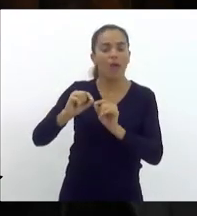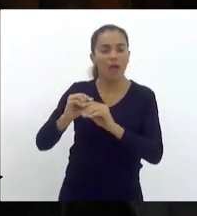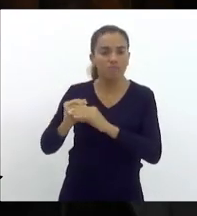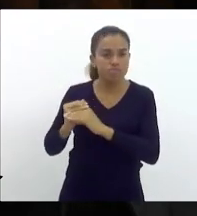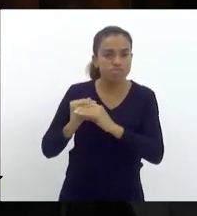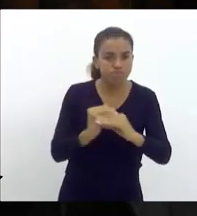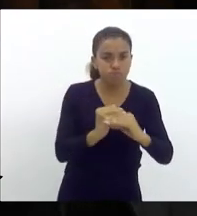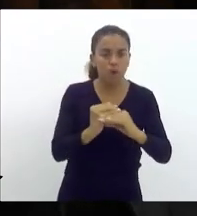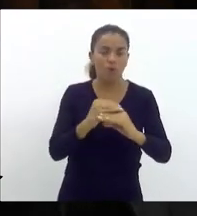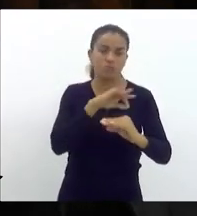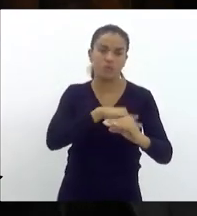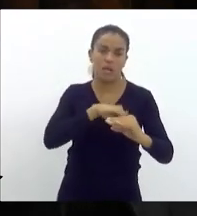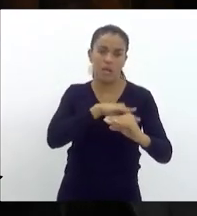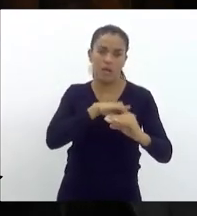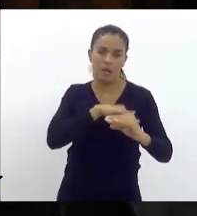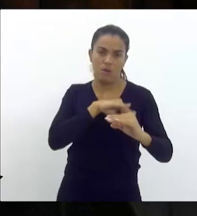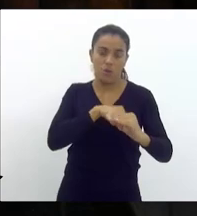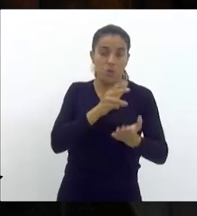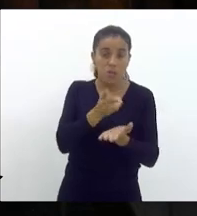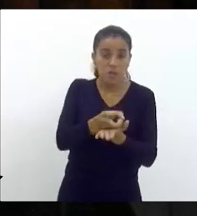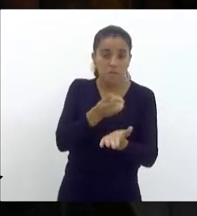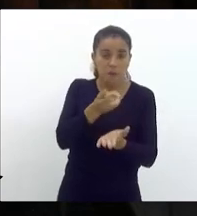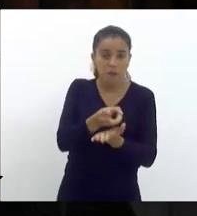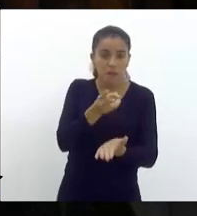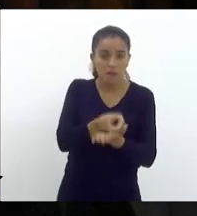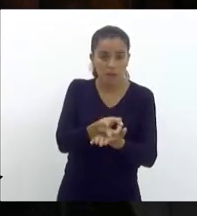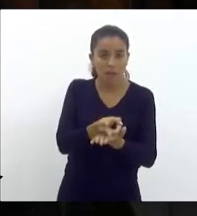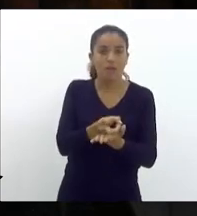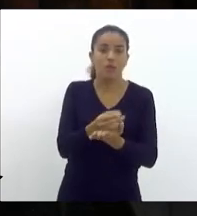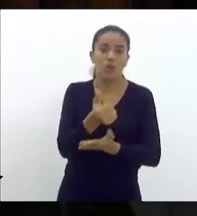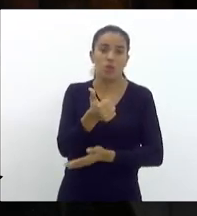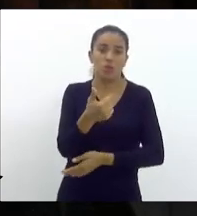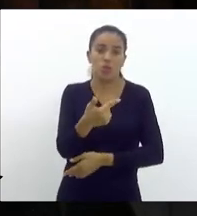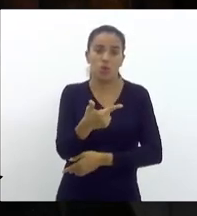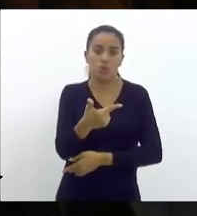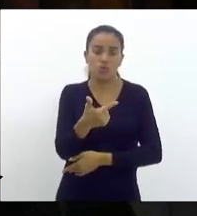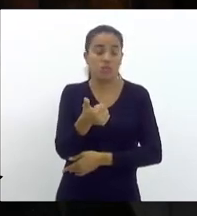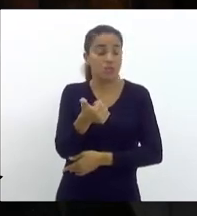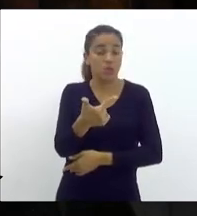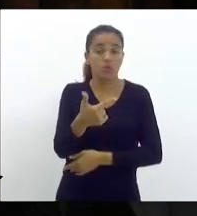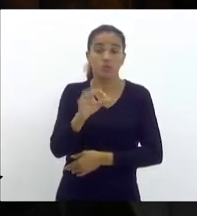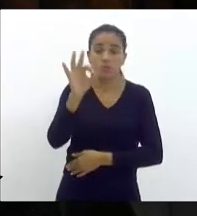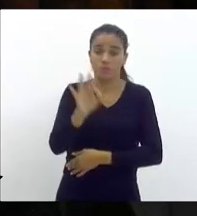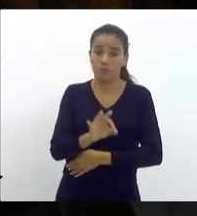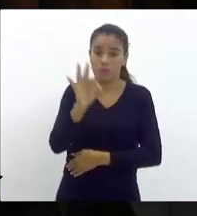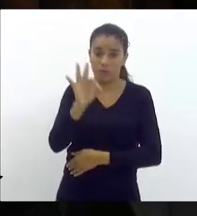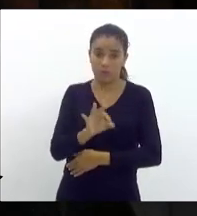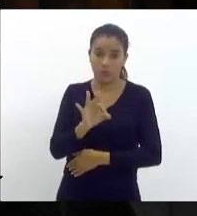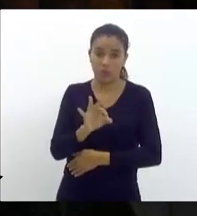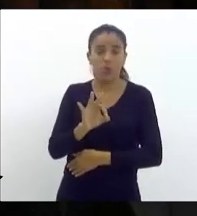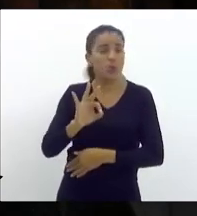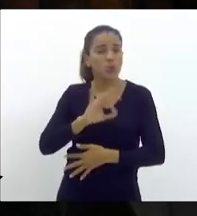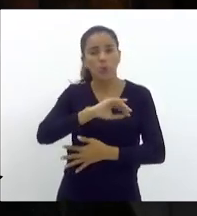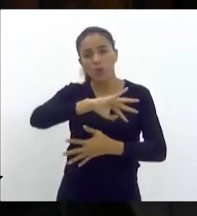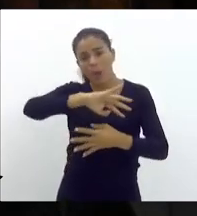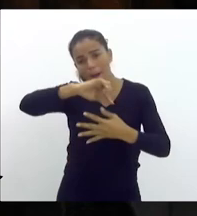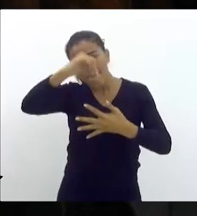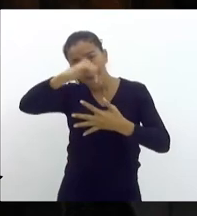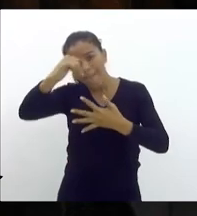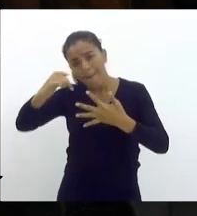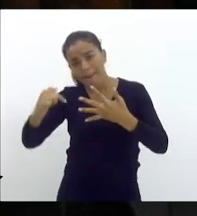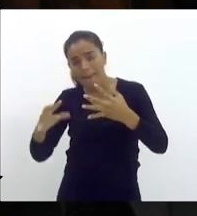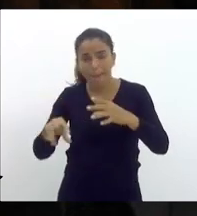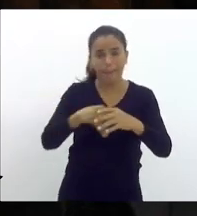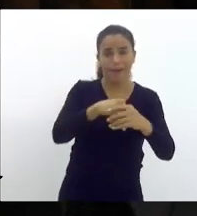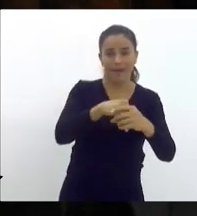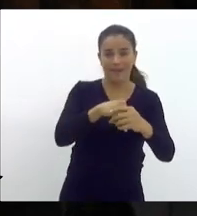e manter o intestício de 12% entre todas as categorias, para fazer justiça